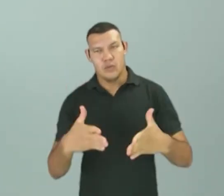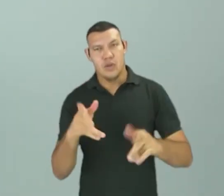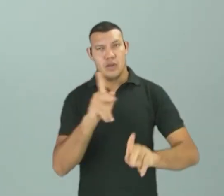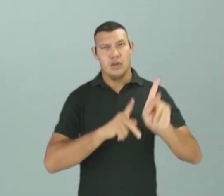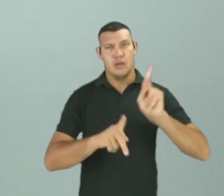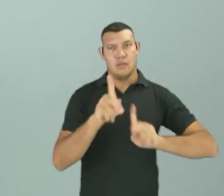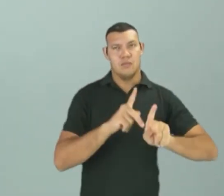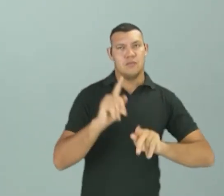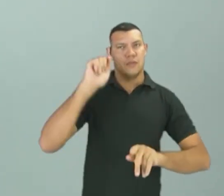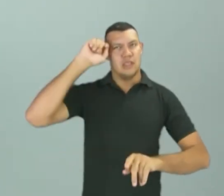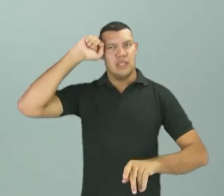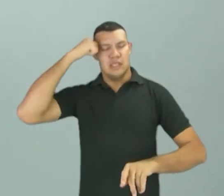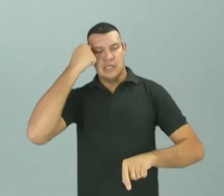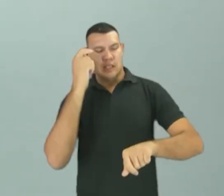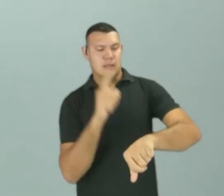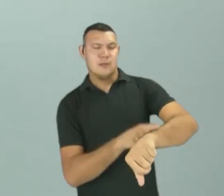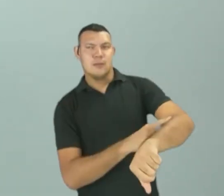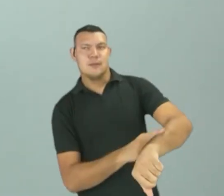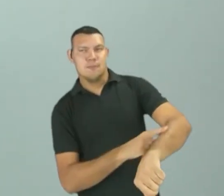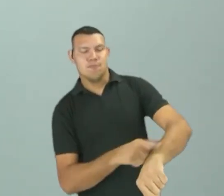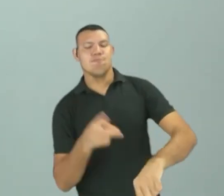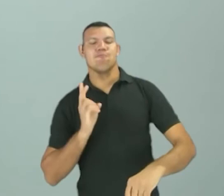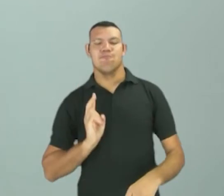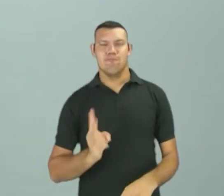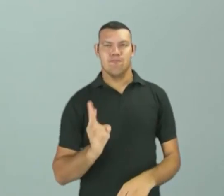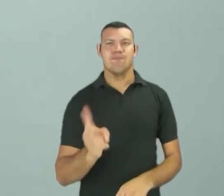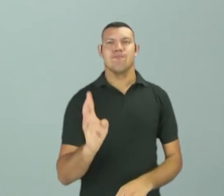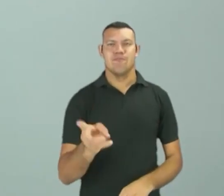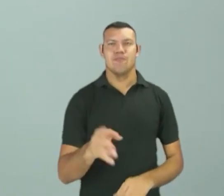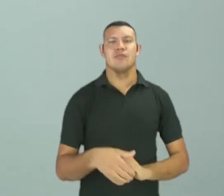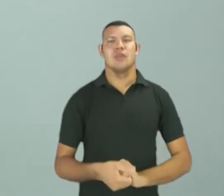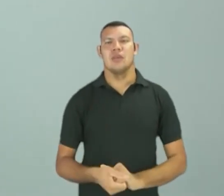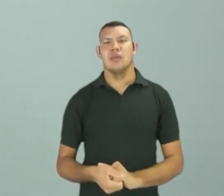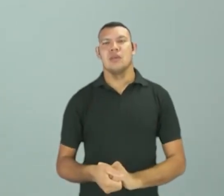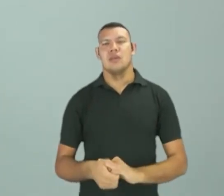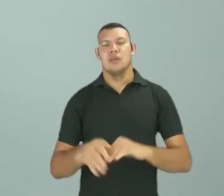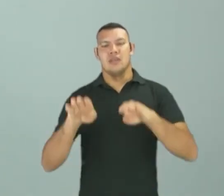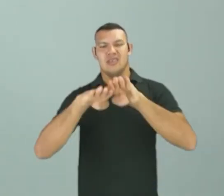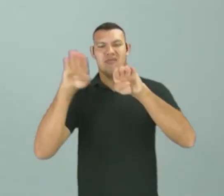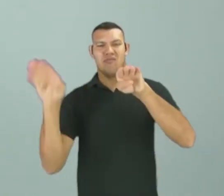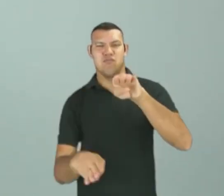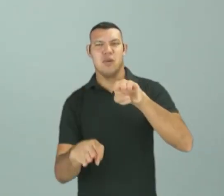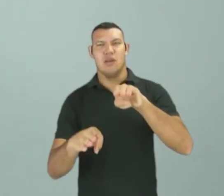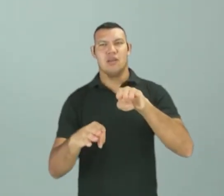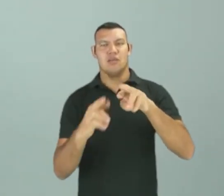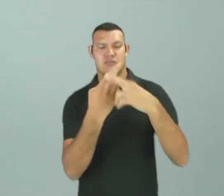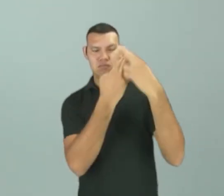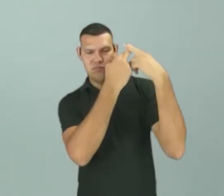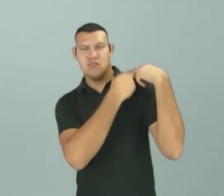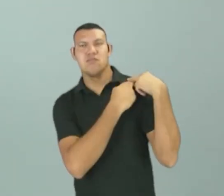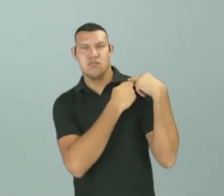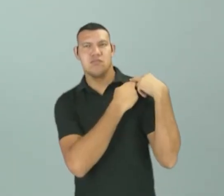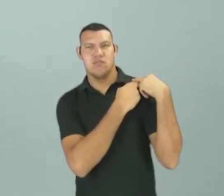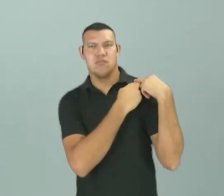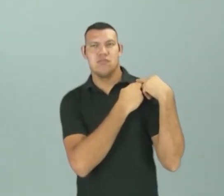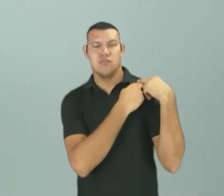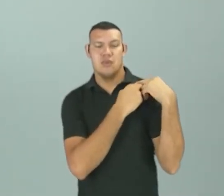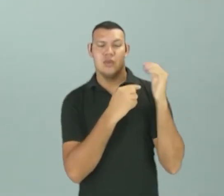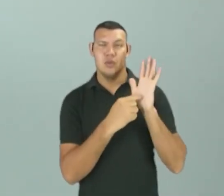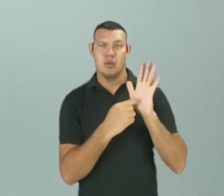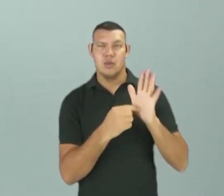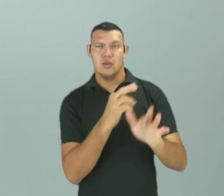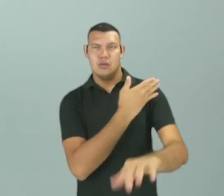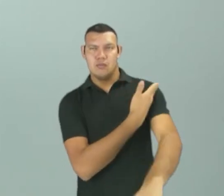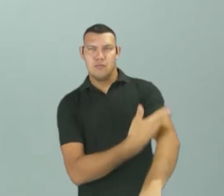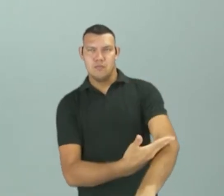população parda estão sempre em cargos bem menores diante da população branca. isso é